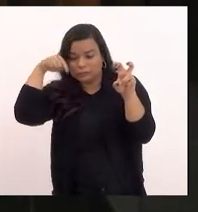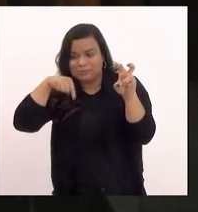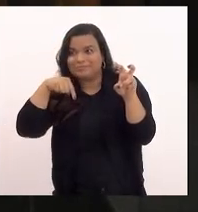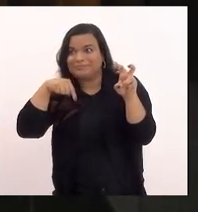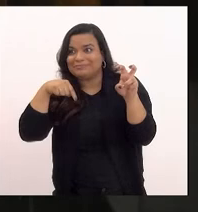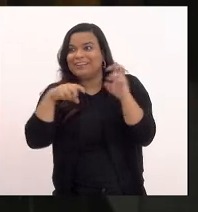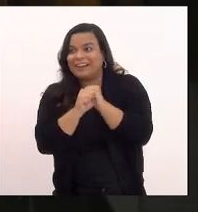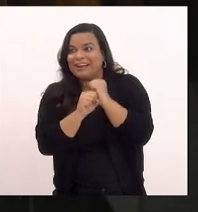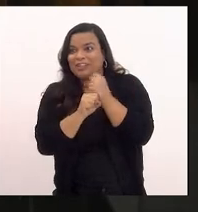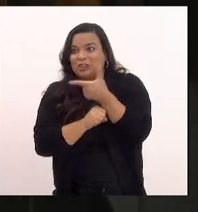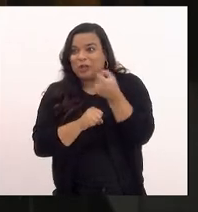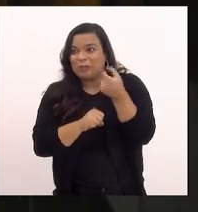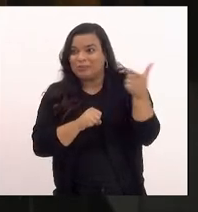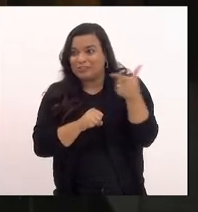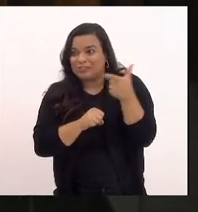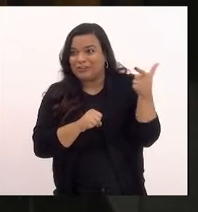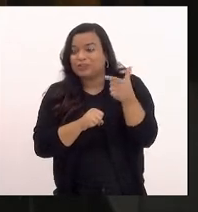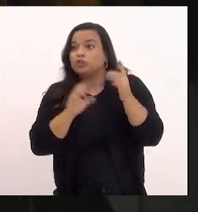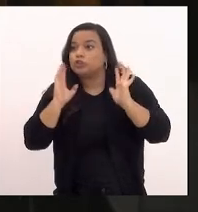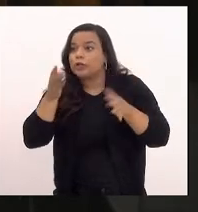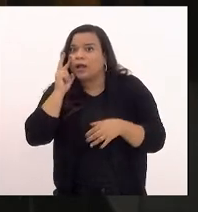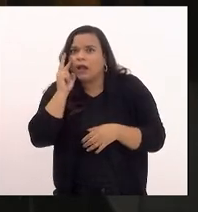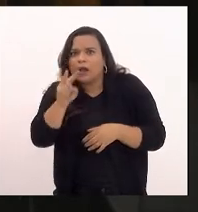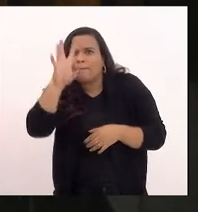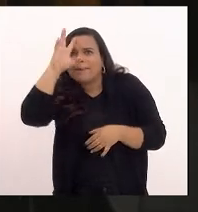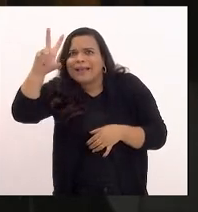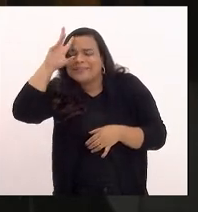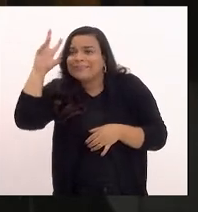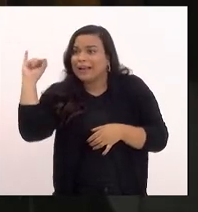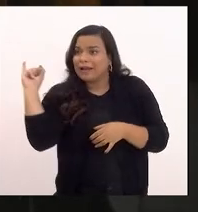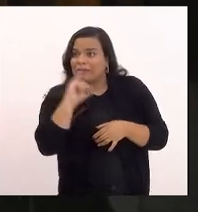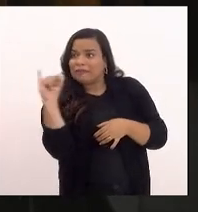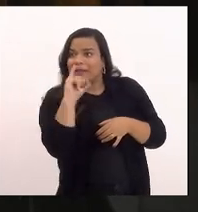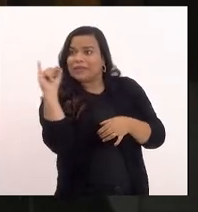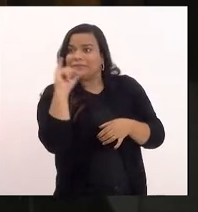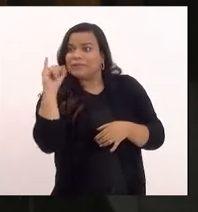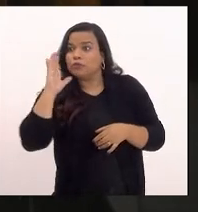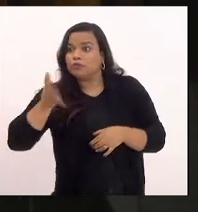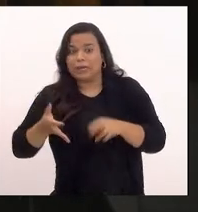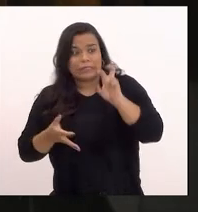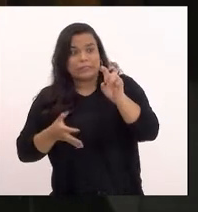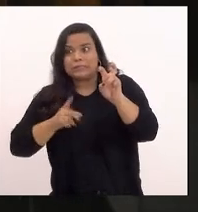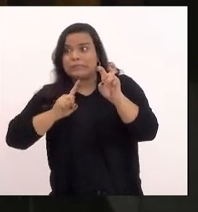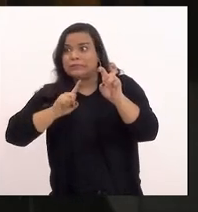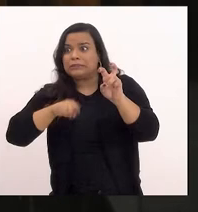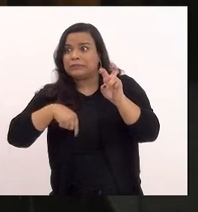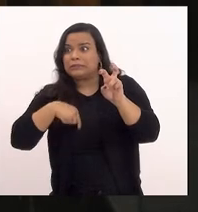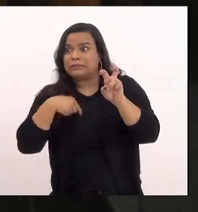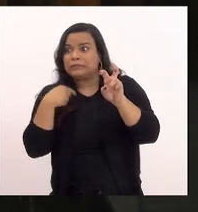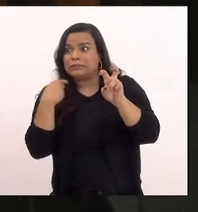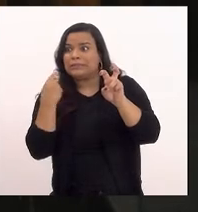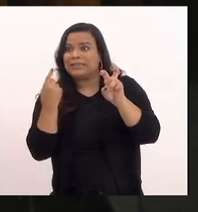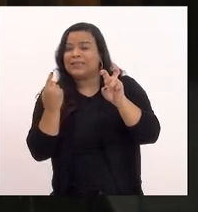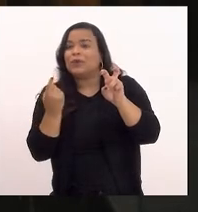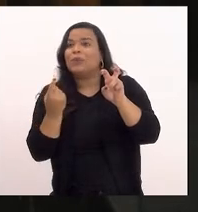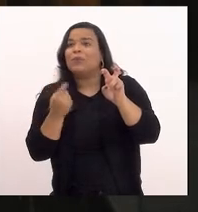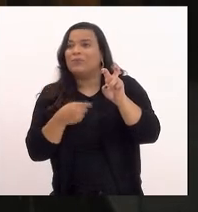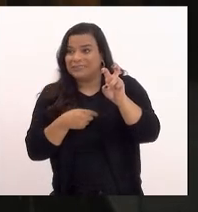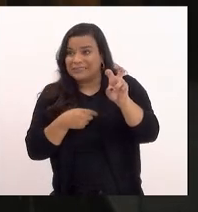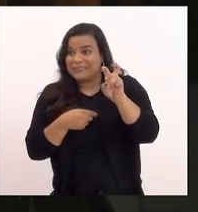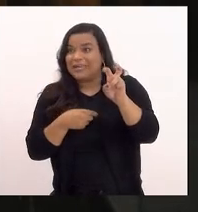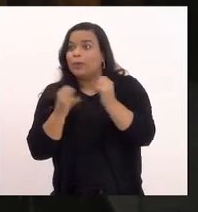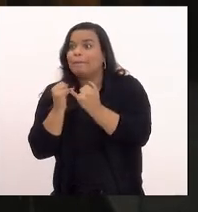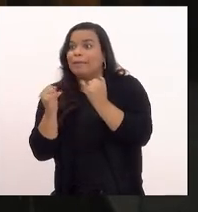já se projeta uma inflação já de 5,5% já no início do ano